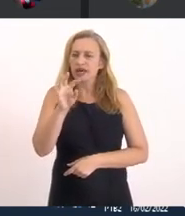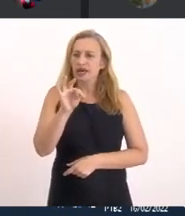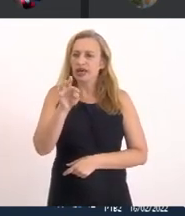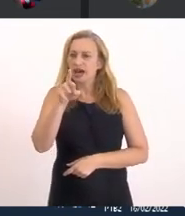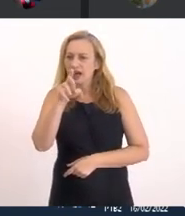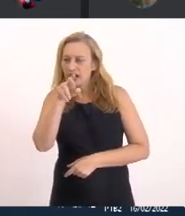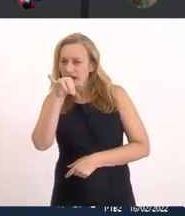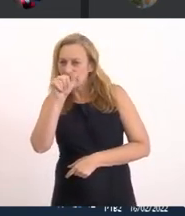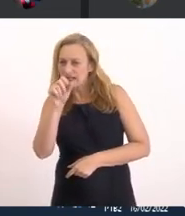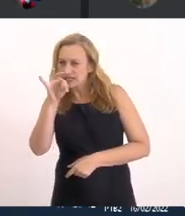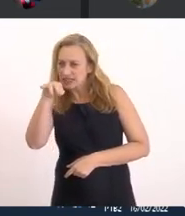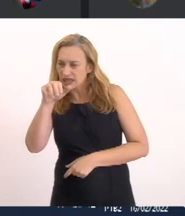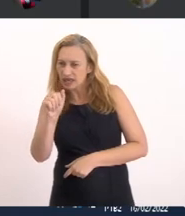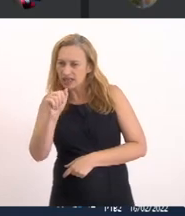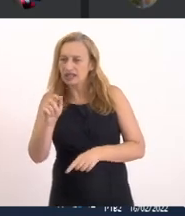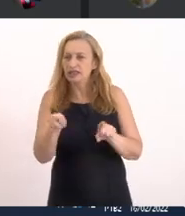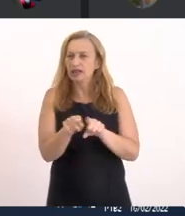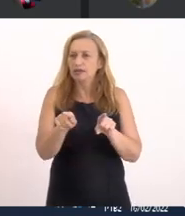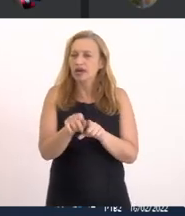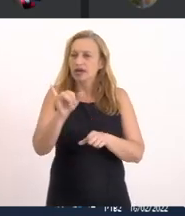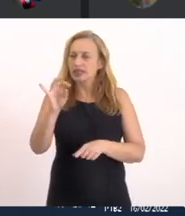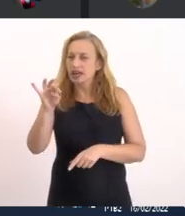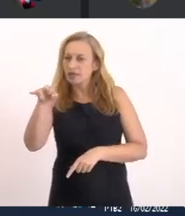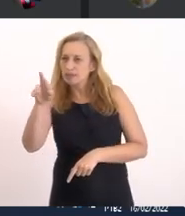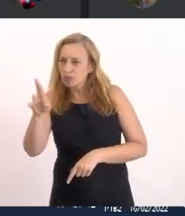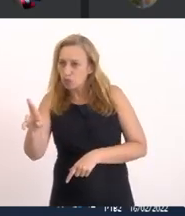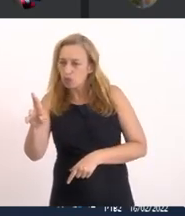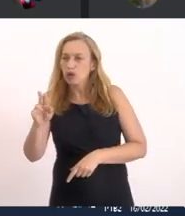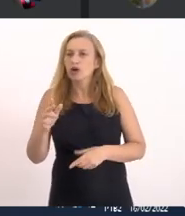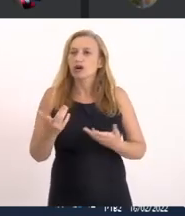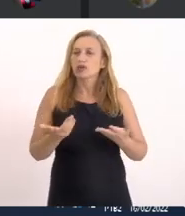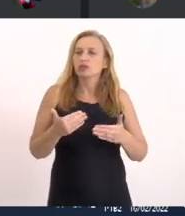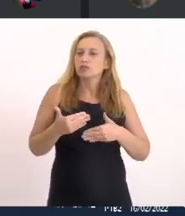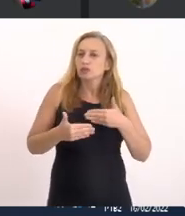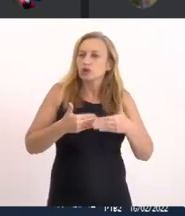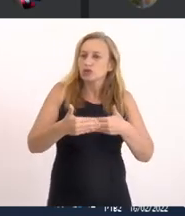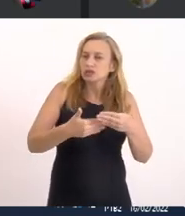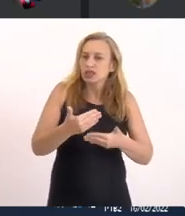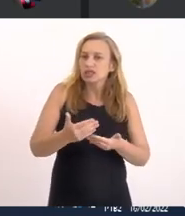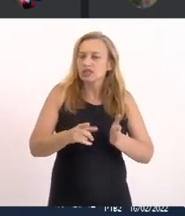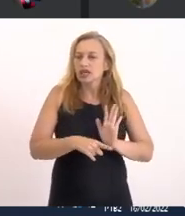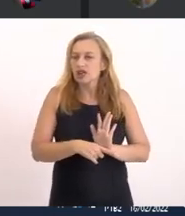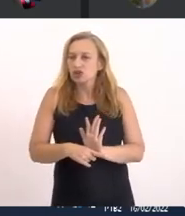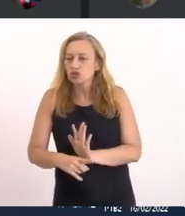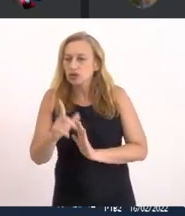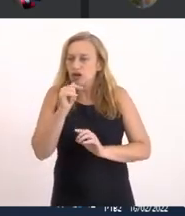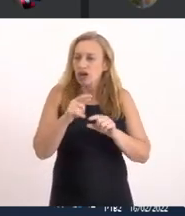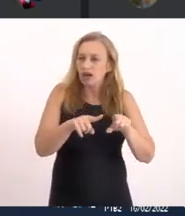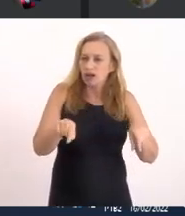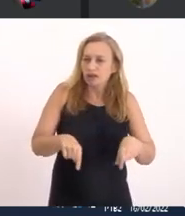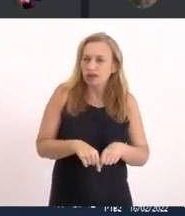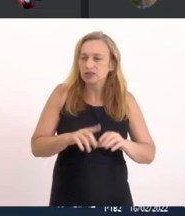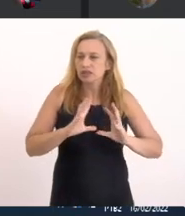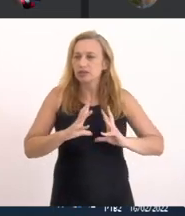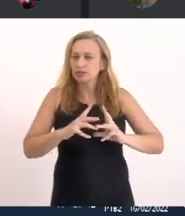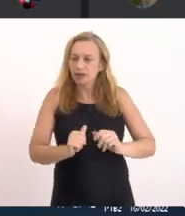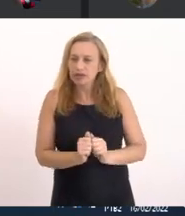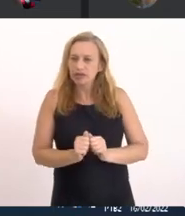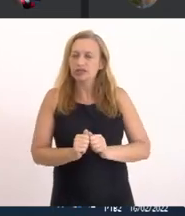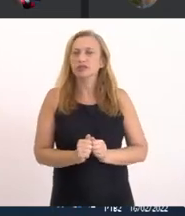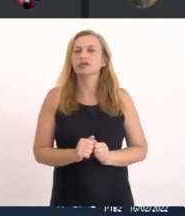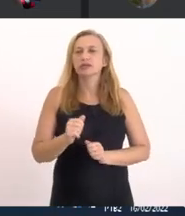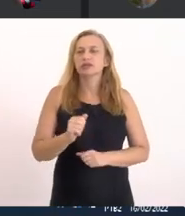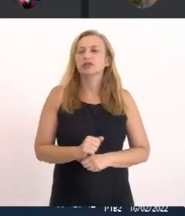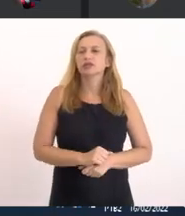também Da outra lagoa Eu participei Do processo De concepção Da recuperação Da lagoa de Araruama E